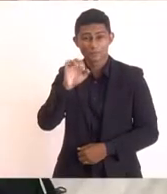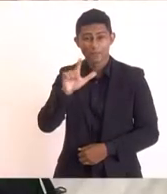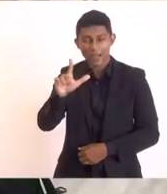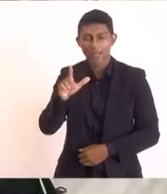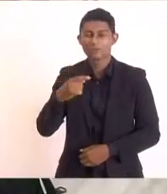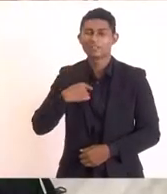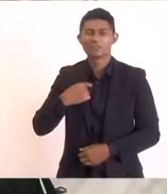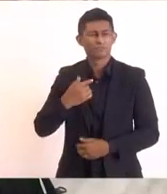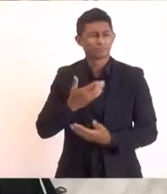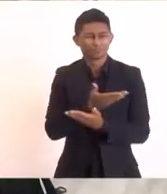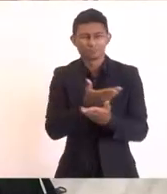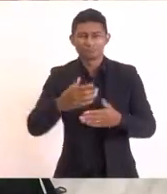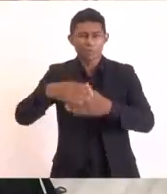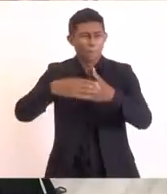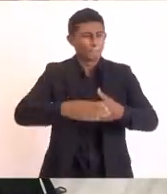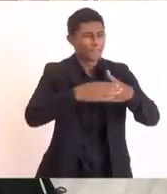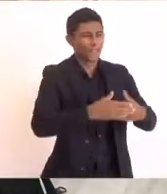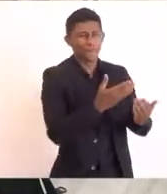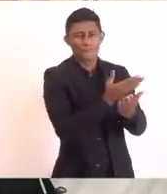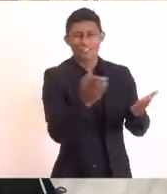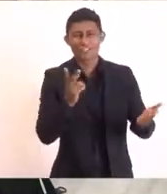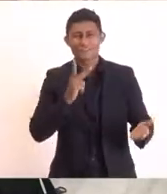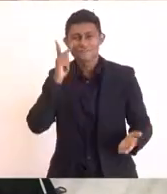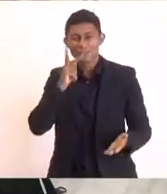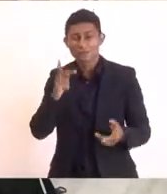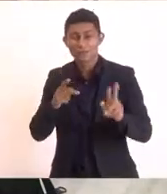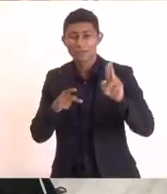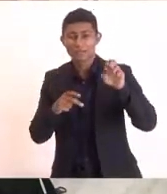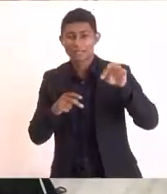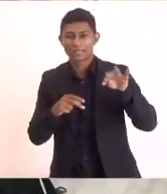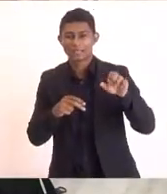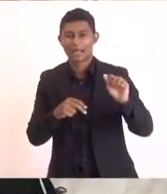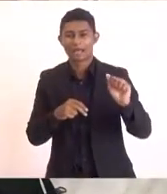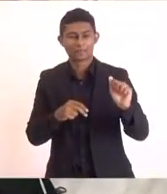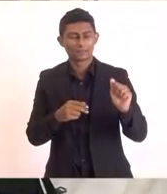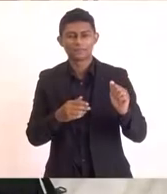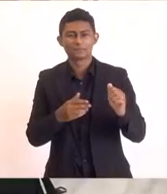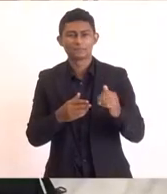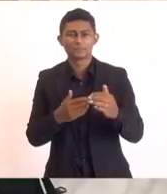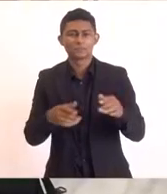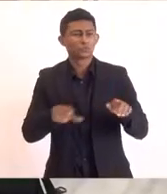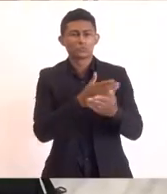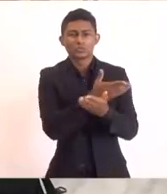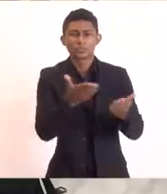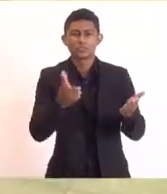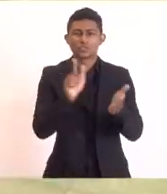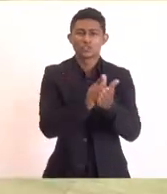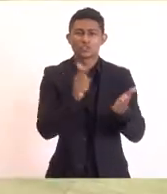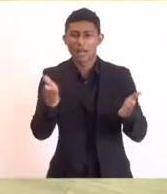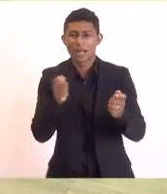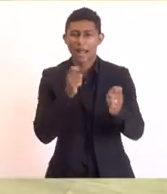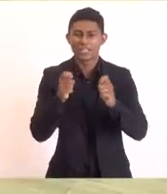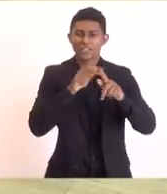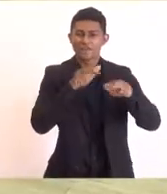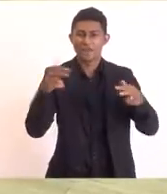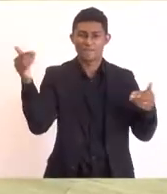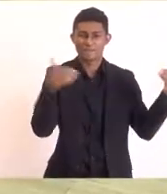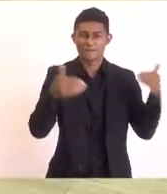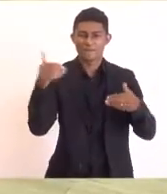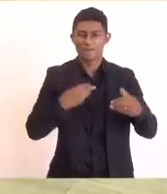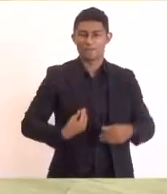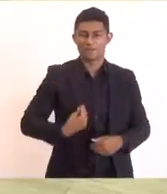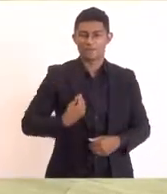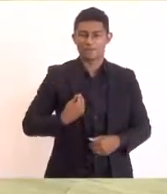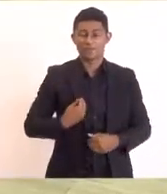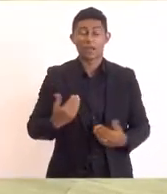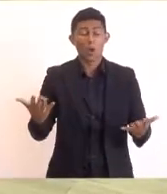cumprimentar os vereadores presentes a Renata Cristiane cumprimentar toda a imprensa aqui presente quero